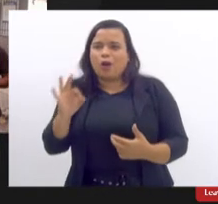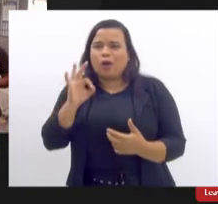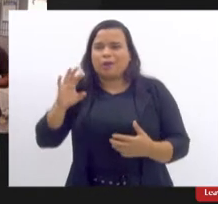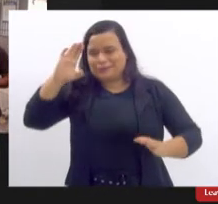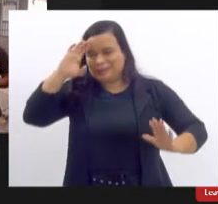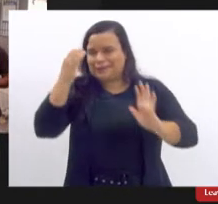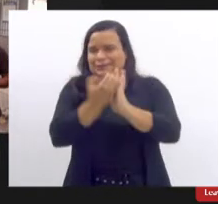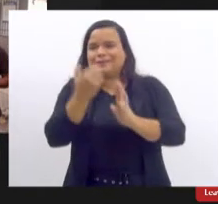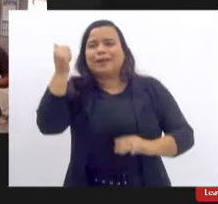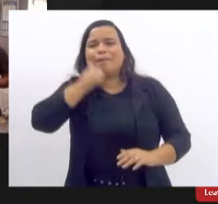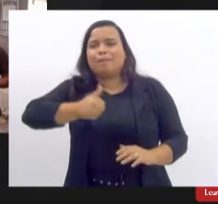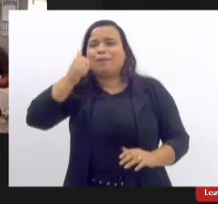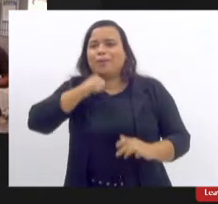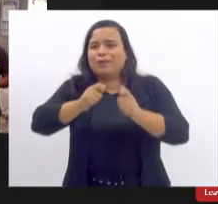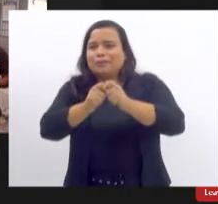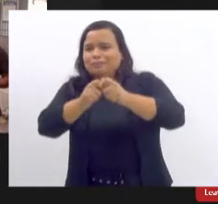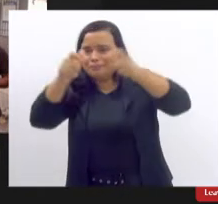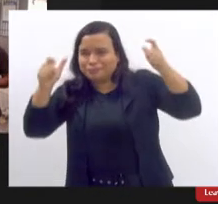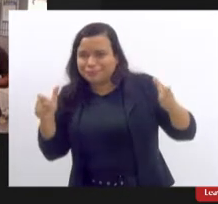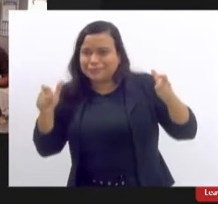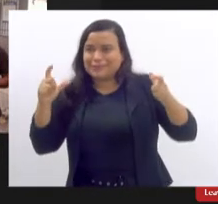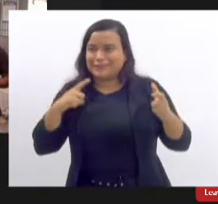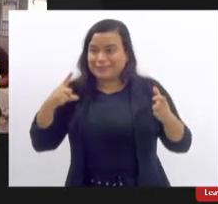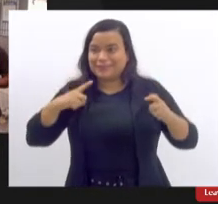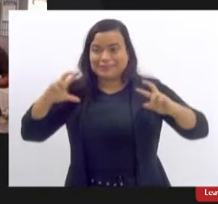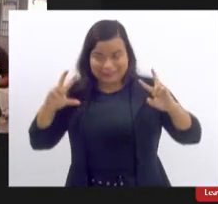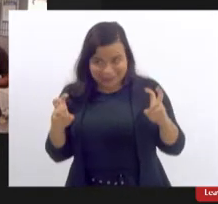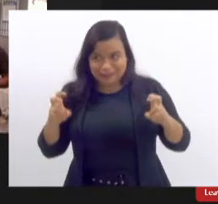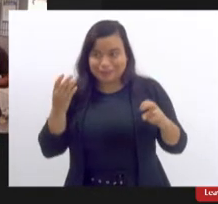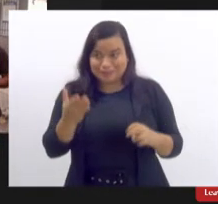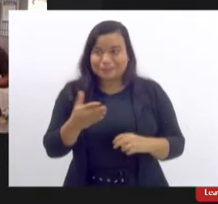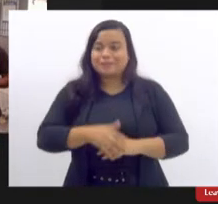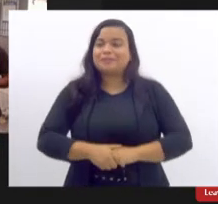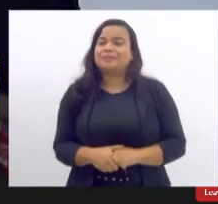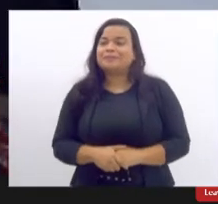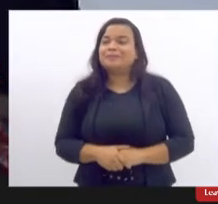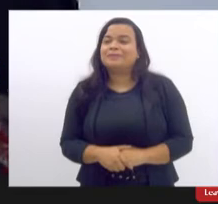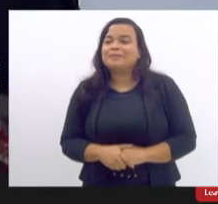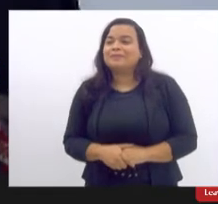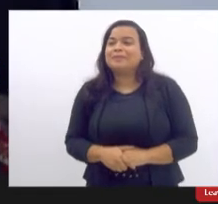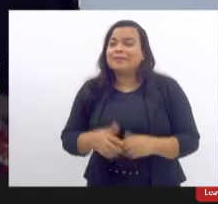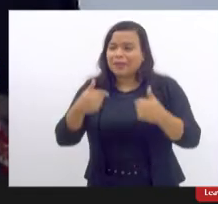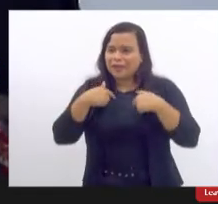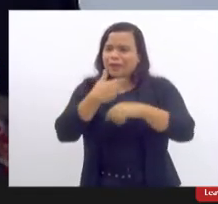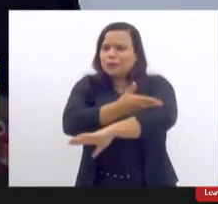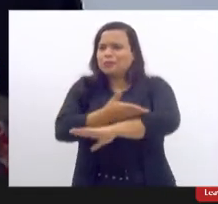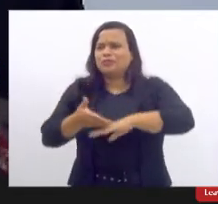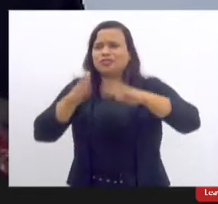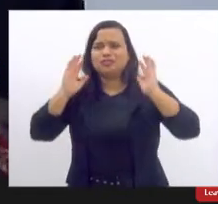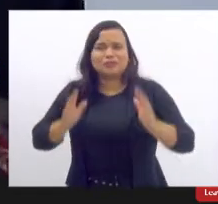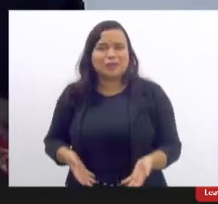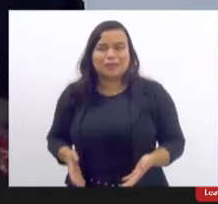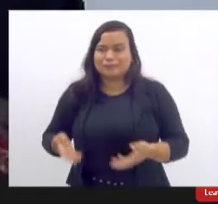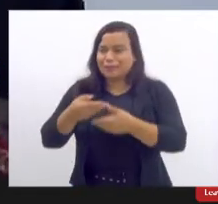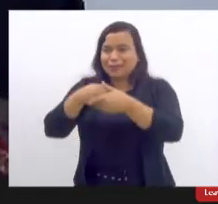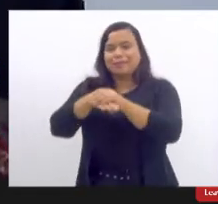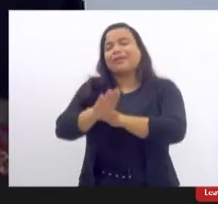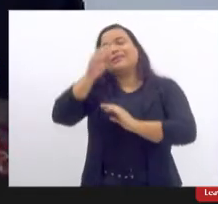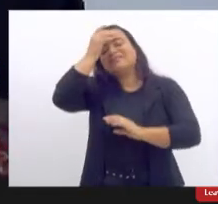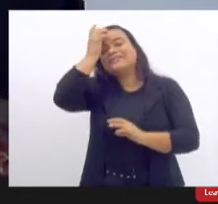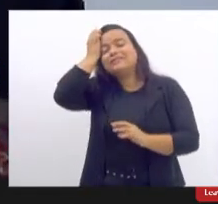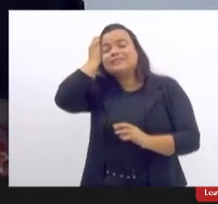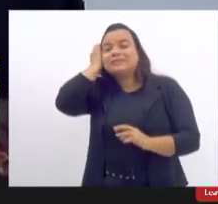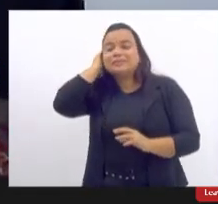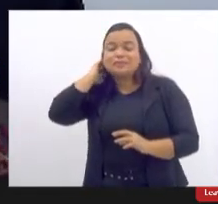majoritárias aqui nesse tema e eu tô acostumado com isso essa audiência